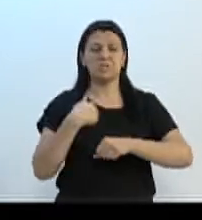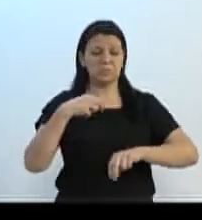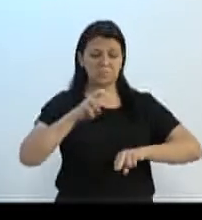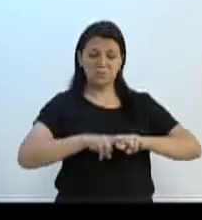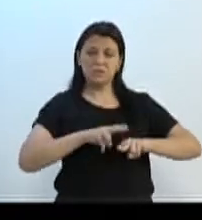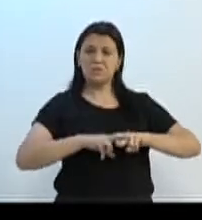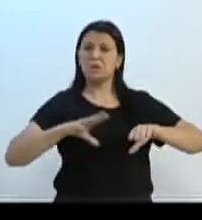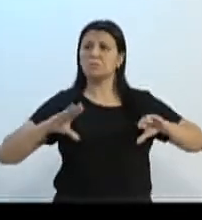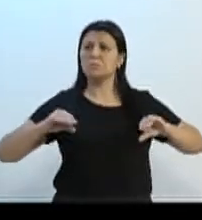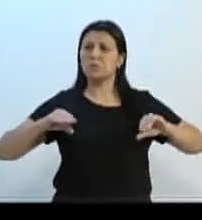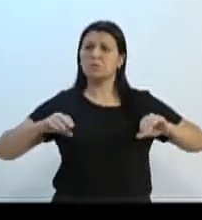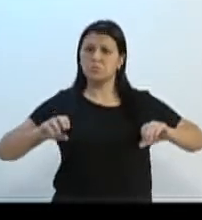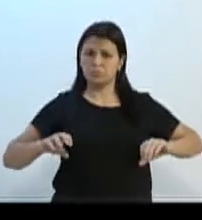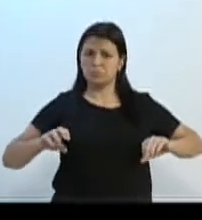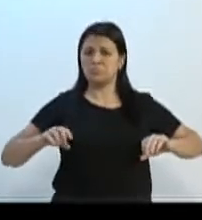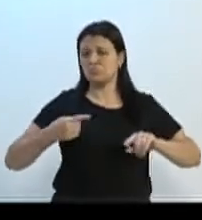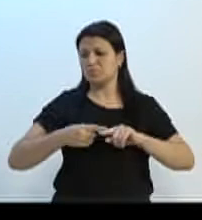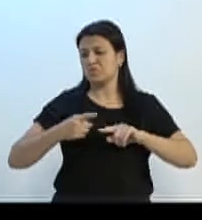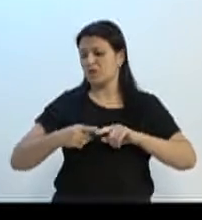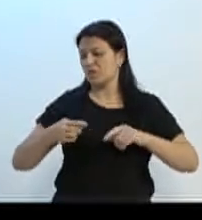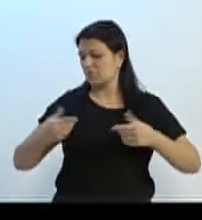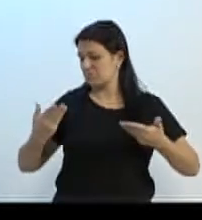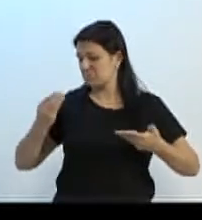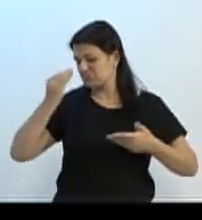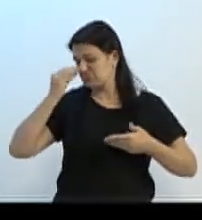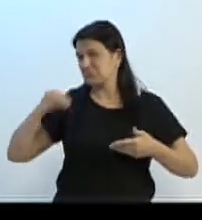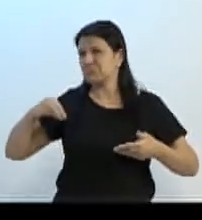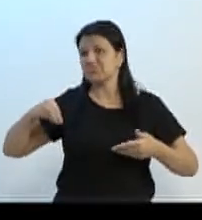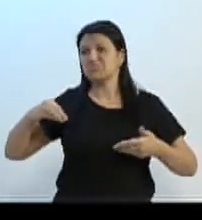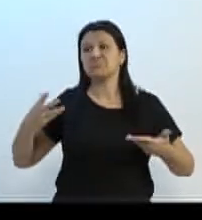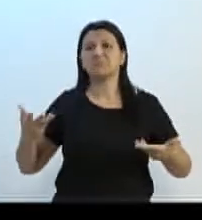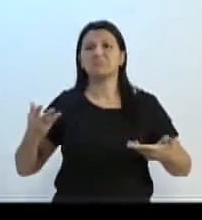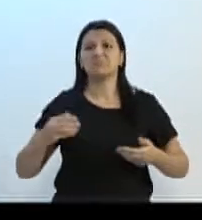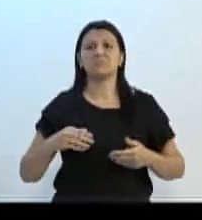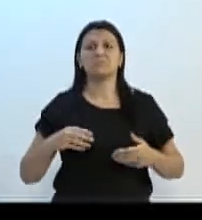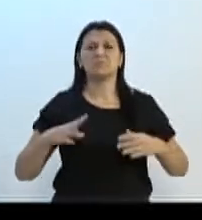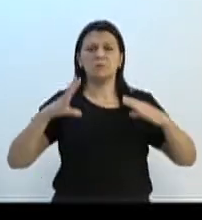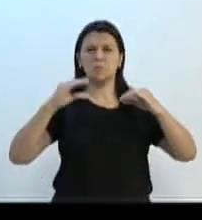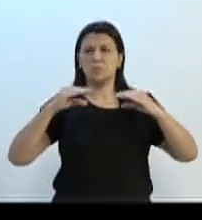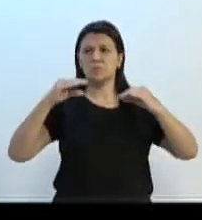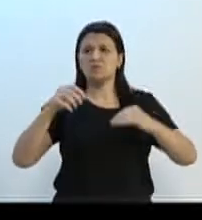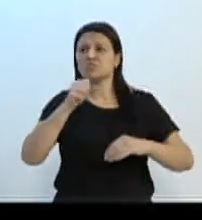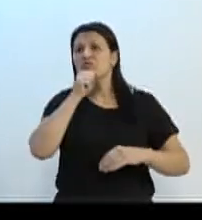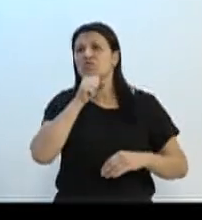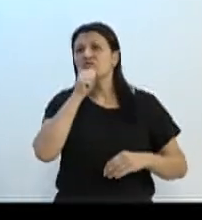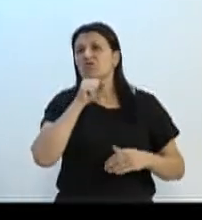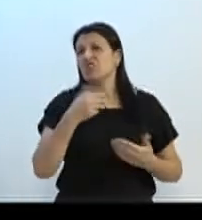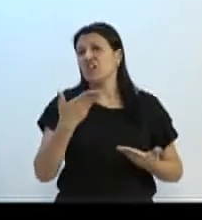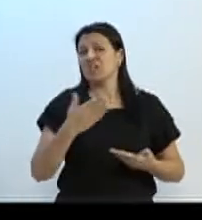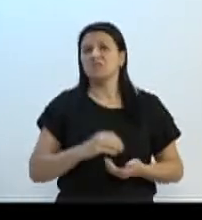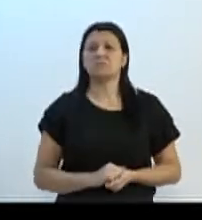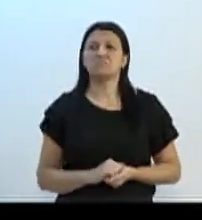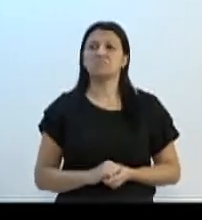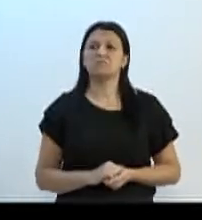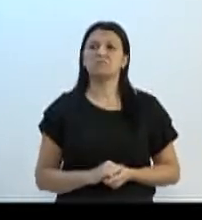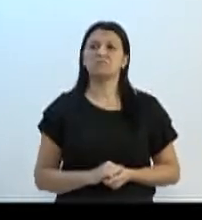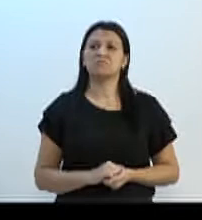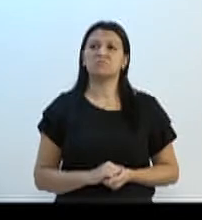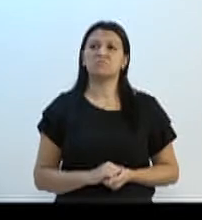que está abandonado aqui, um colchão velho aqui também, esperando o prefeito